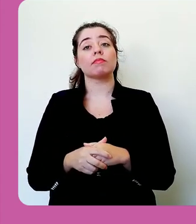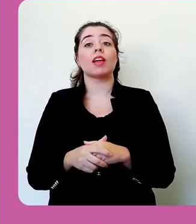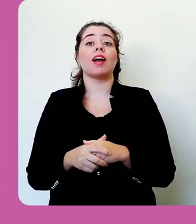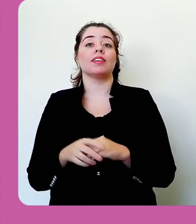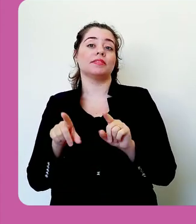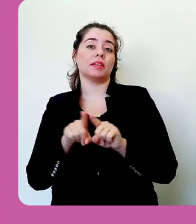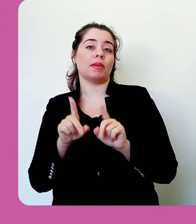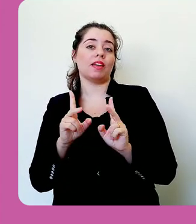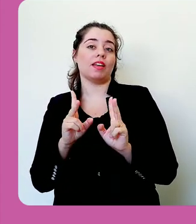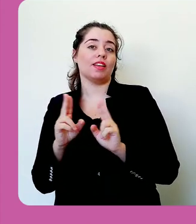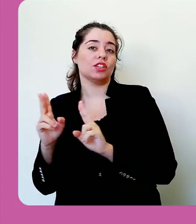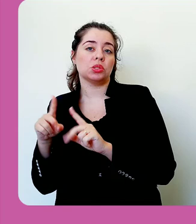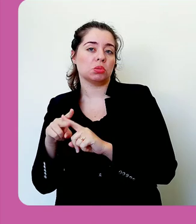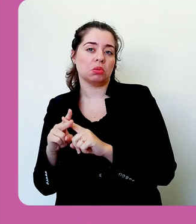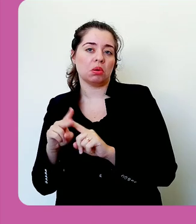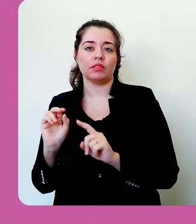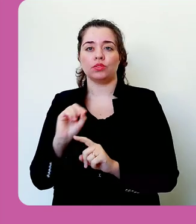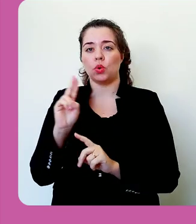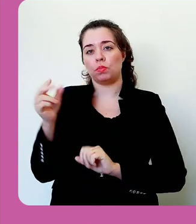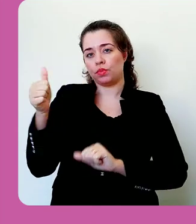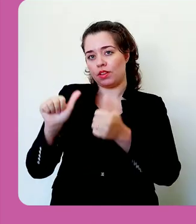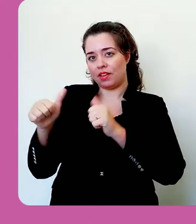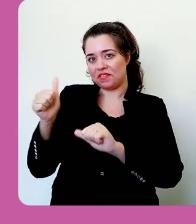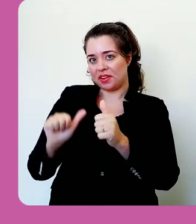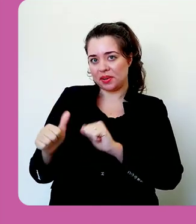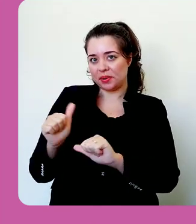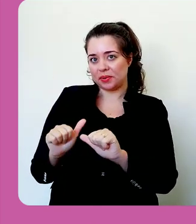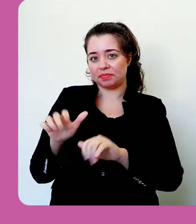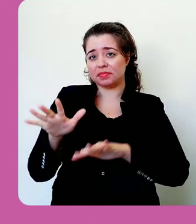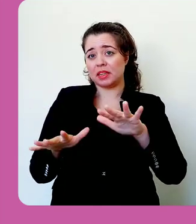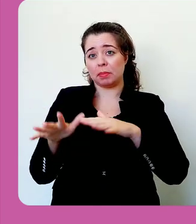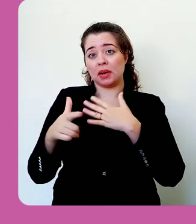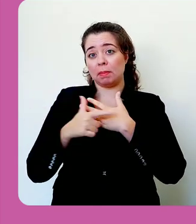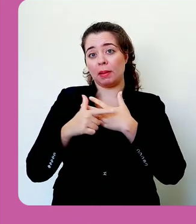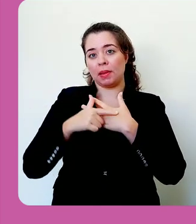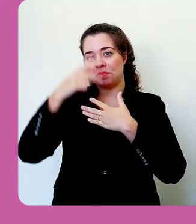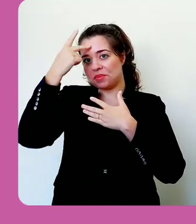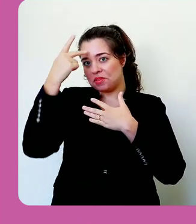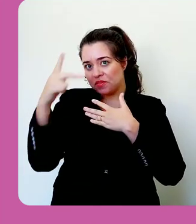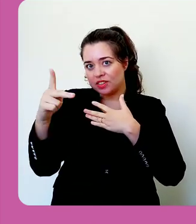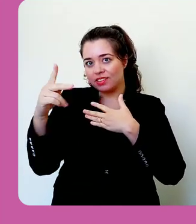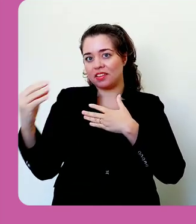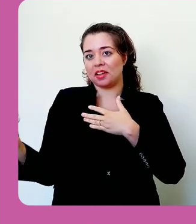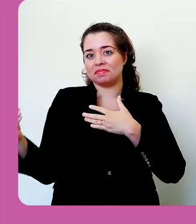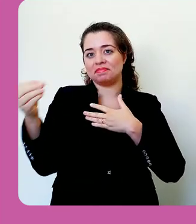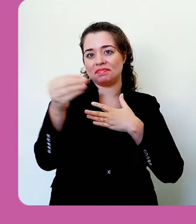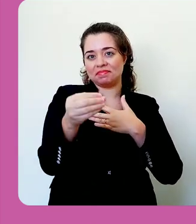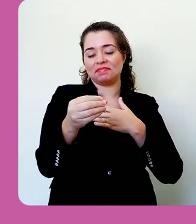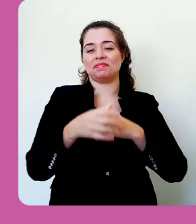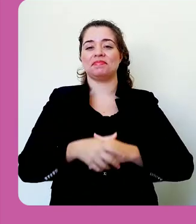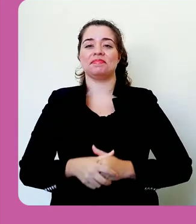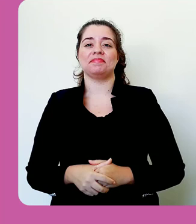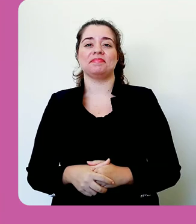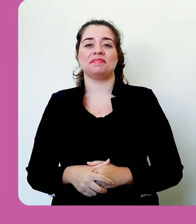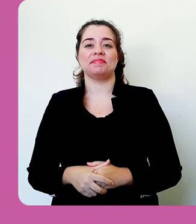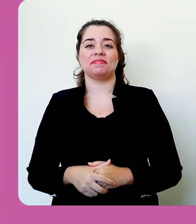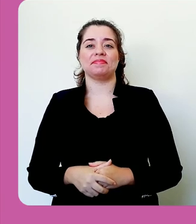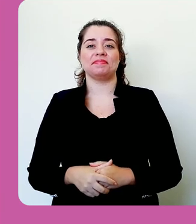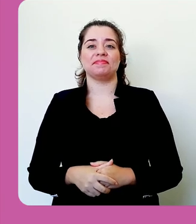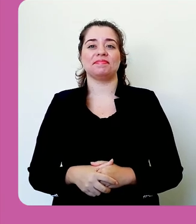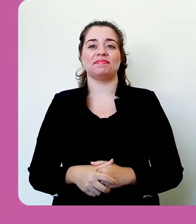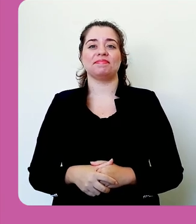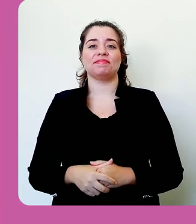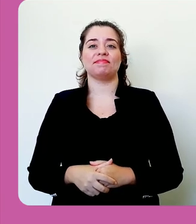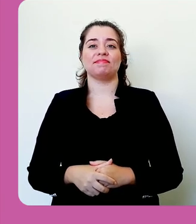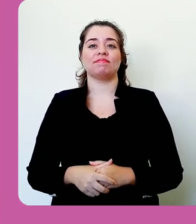outro tipo aqui, como editor ou avaliador, dependendo do papel que você queira atribuir aos